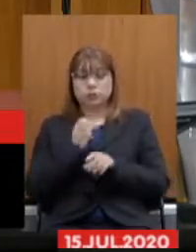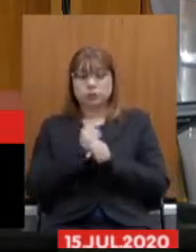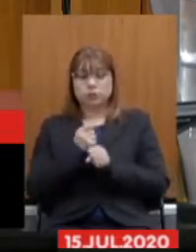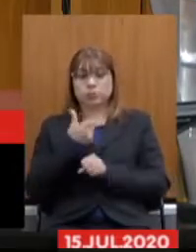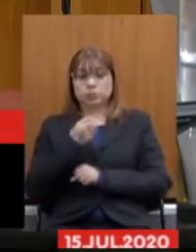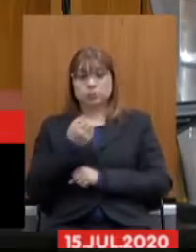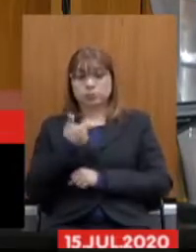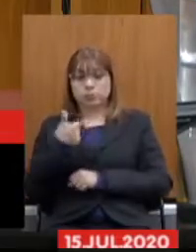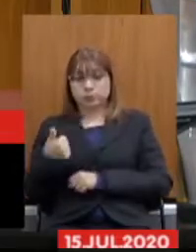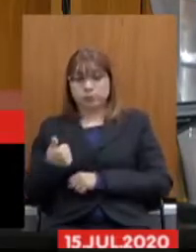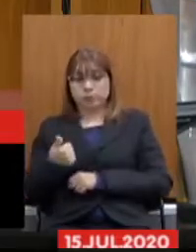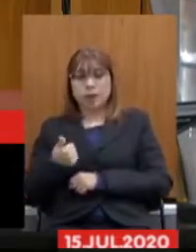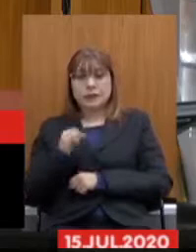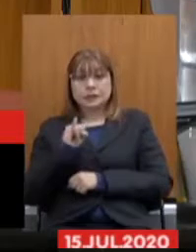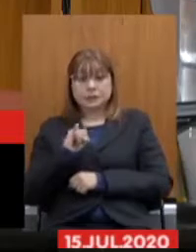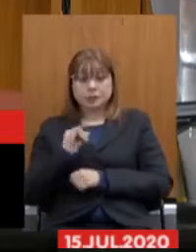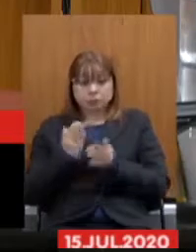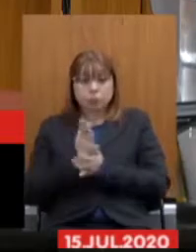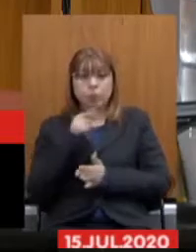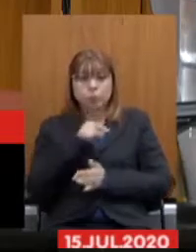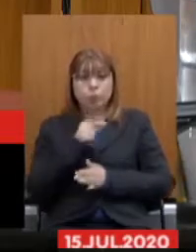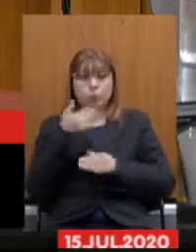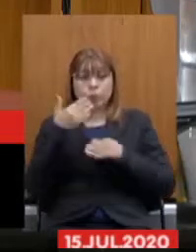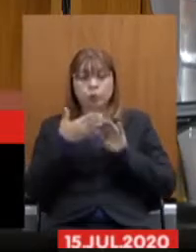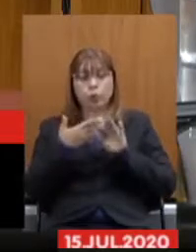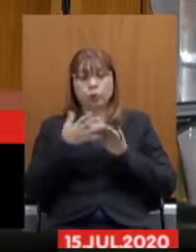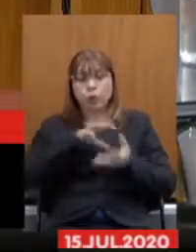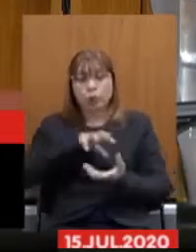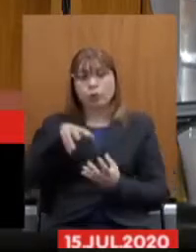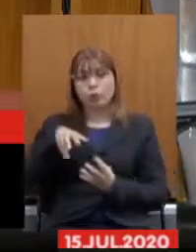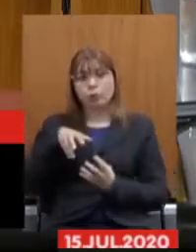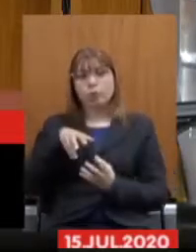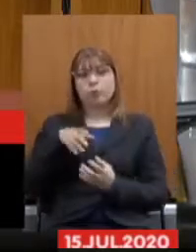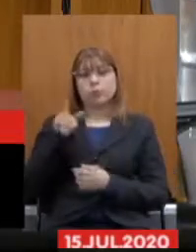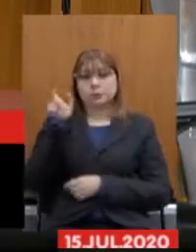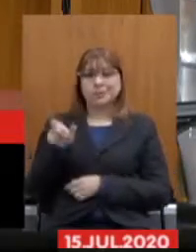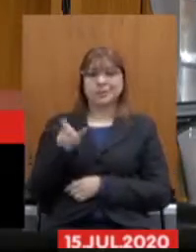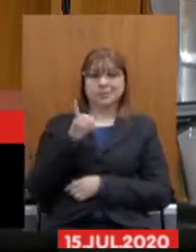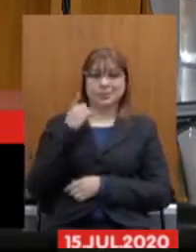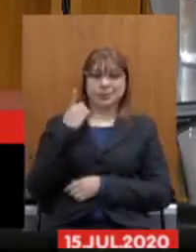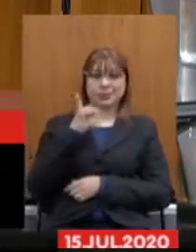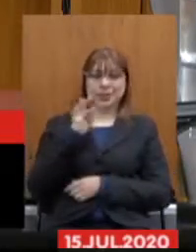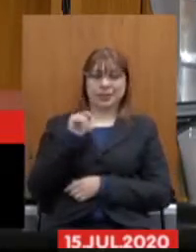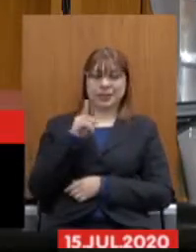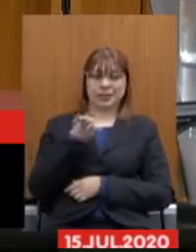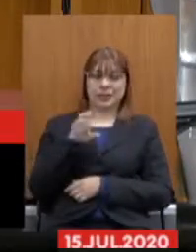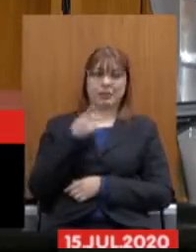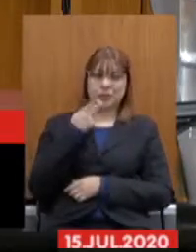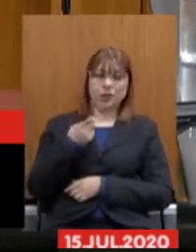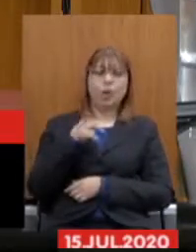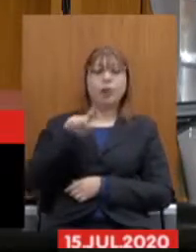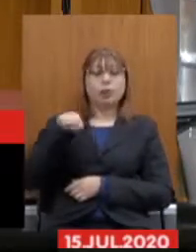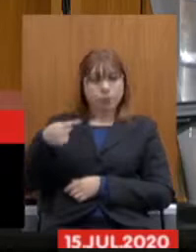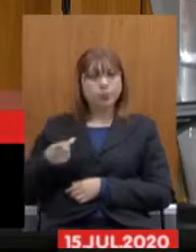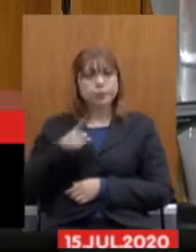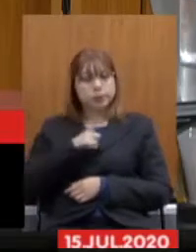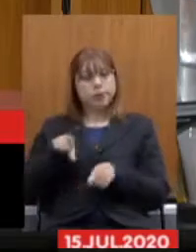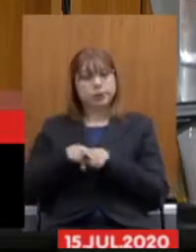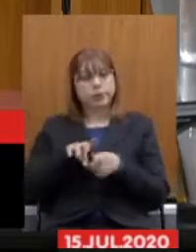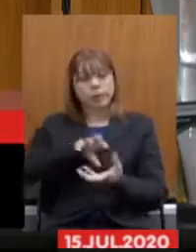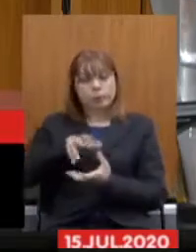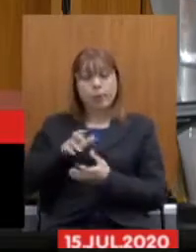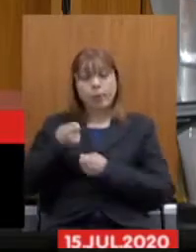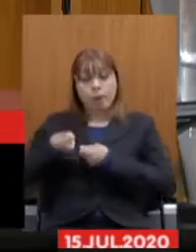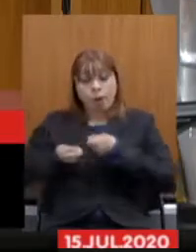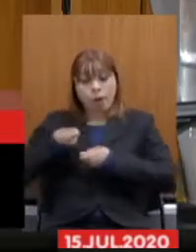aprovada essa reforma deputado Itadeu mesmo falou vem administrativa então